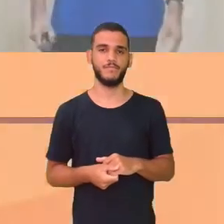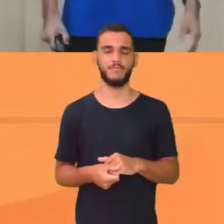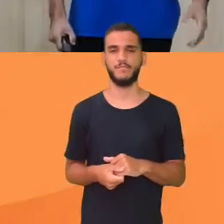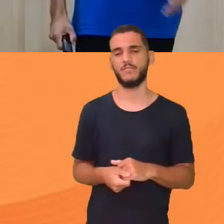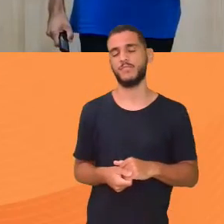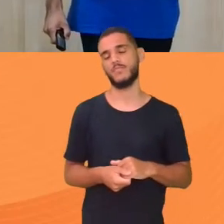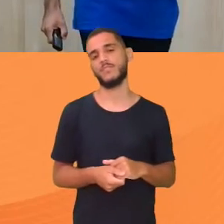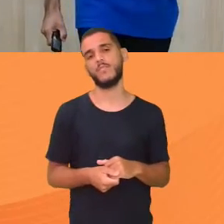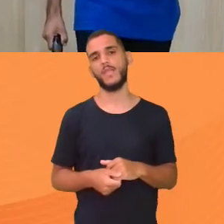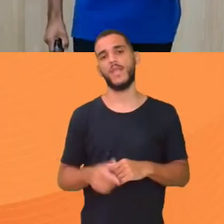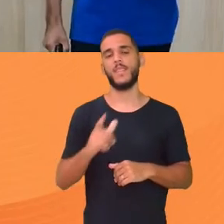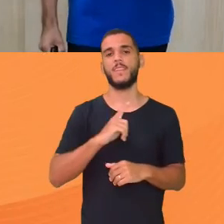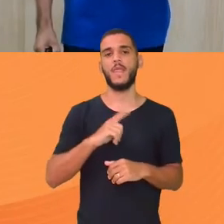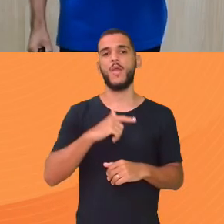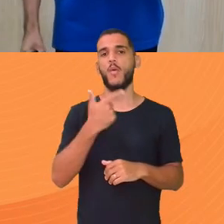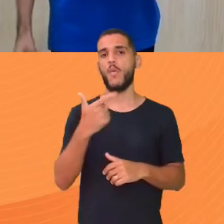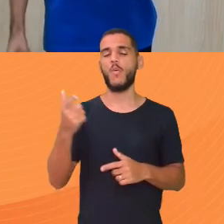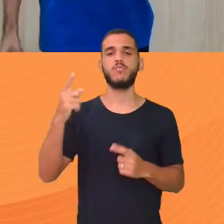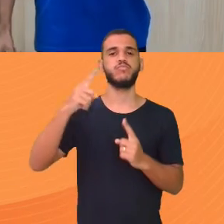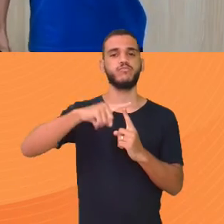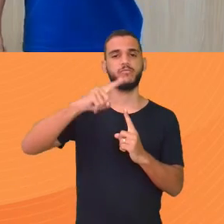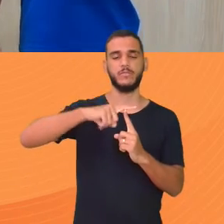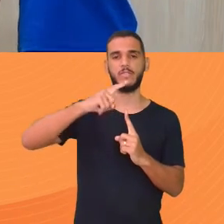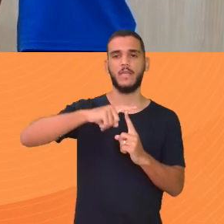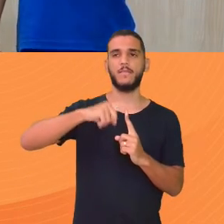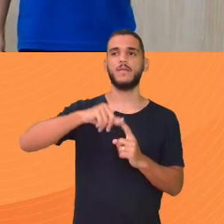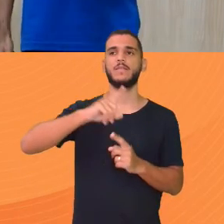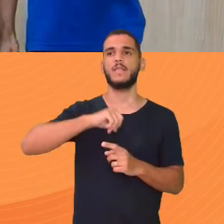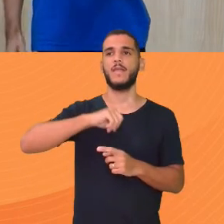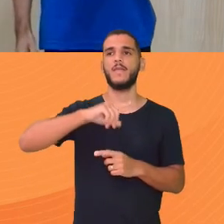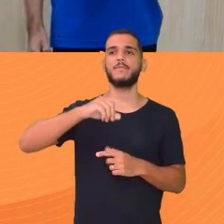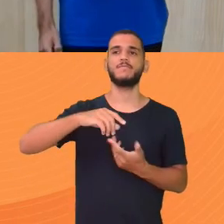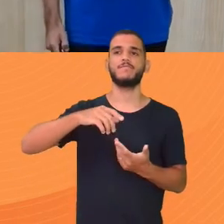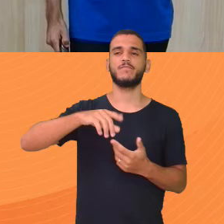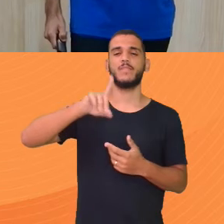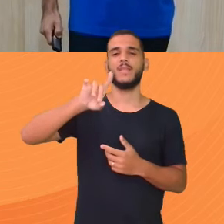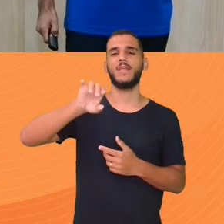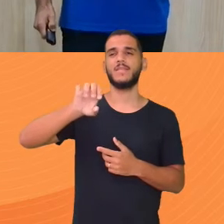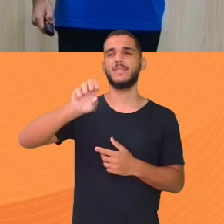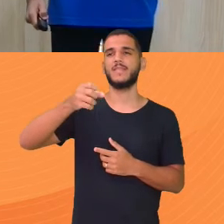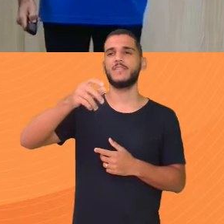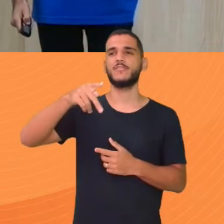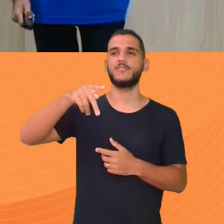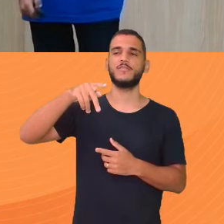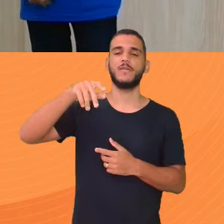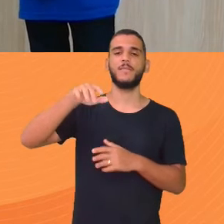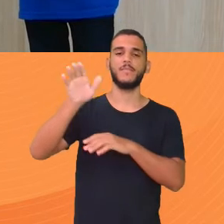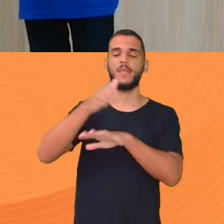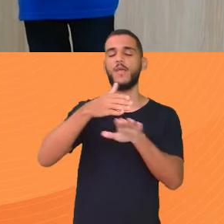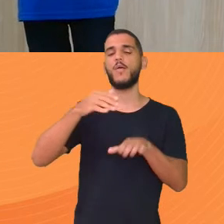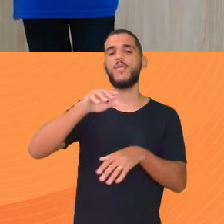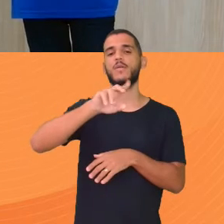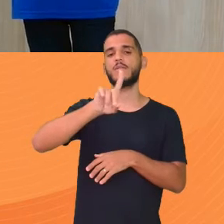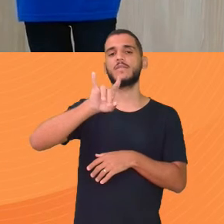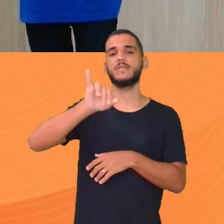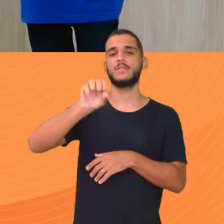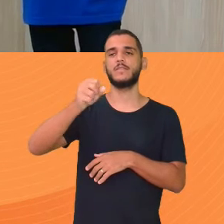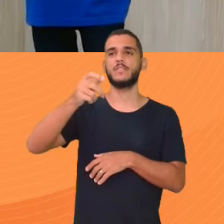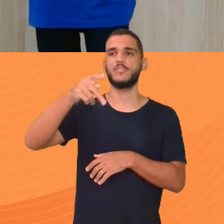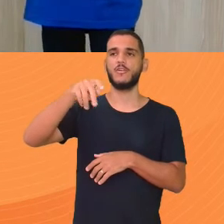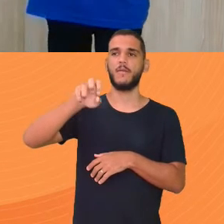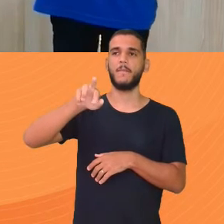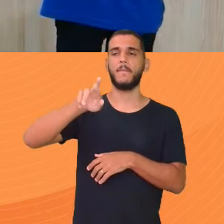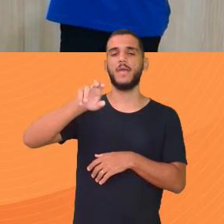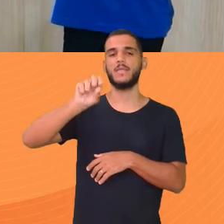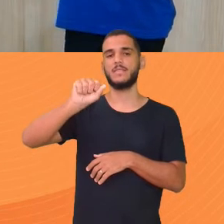Só que tem outro tipo De média Que a vai trabalhar hoje Tem a dispersão Ricardinho Que dispersão Que é isso aí Ricardinho Tem a amplitude Que é